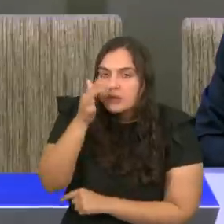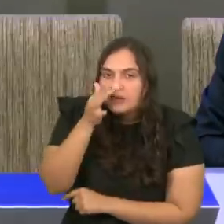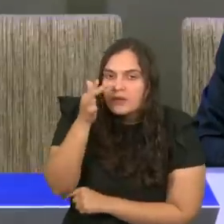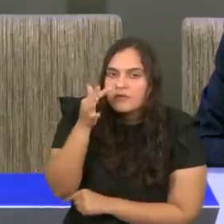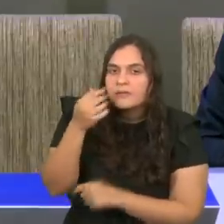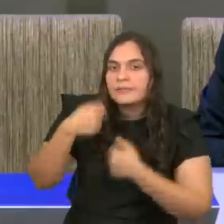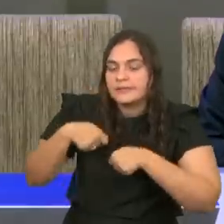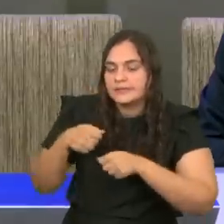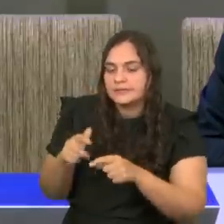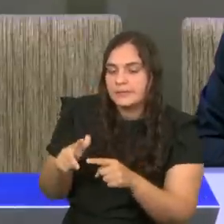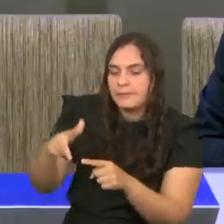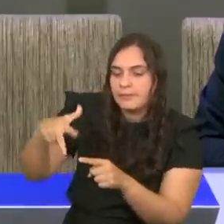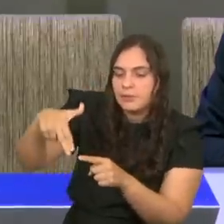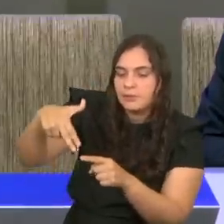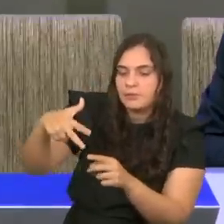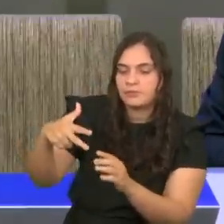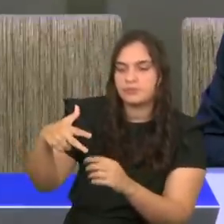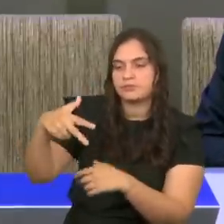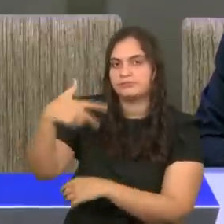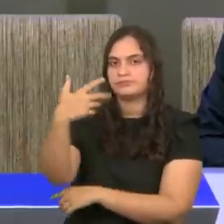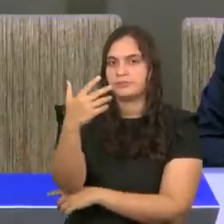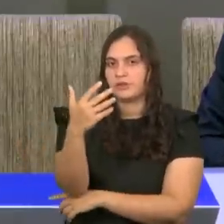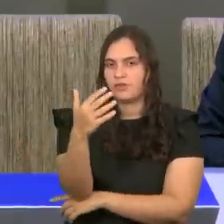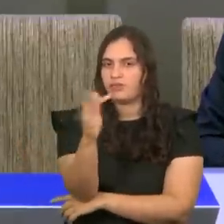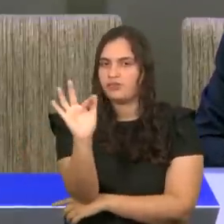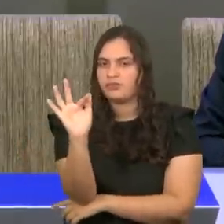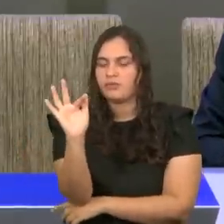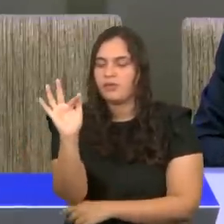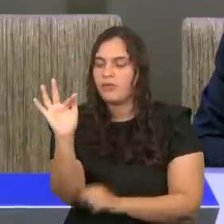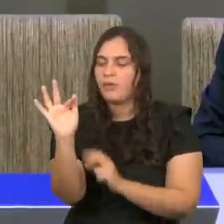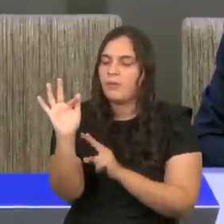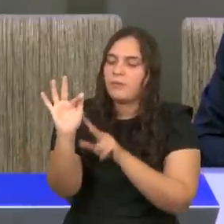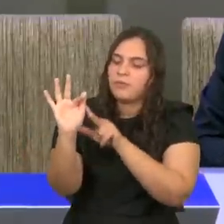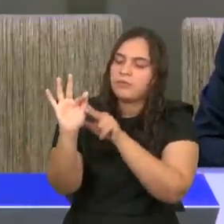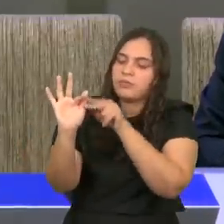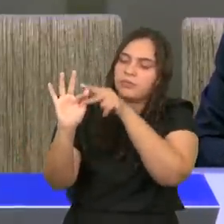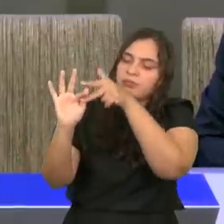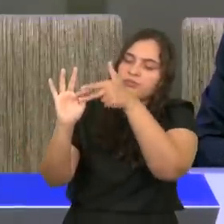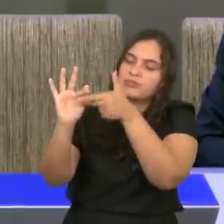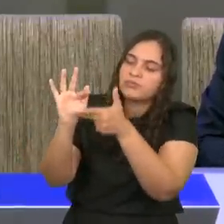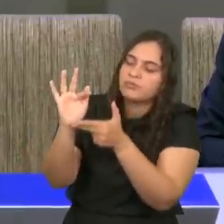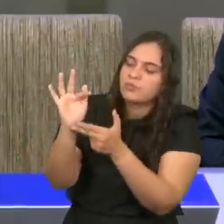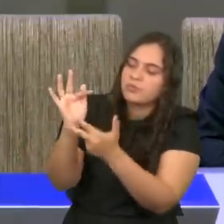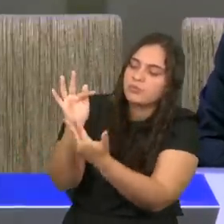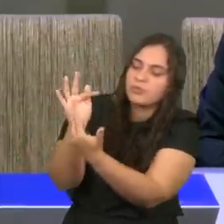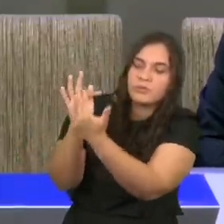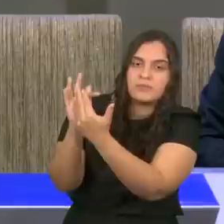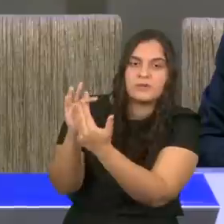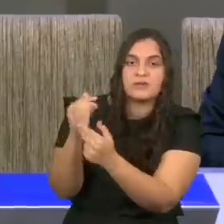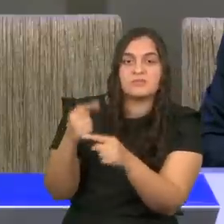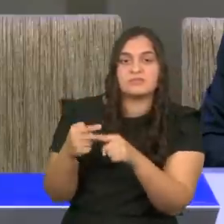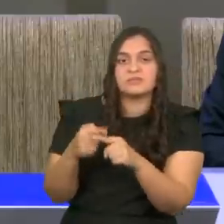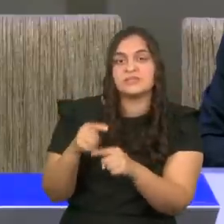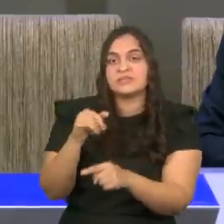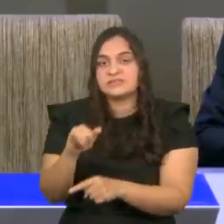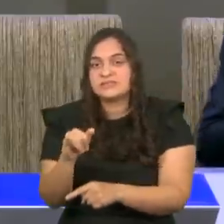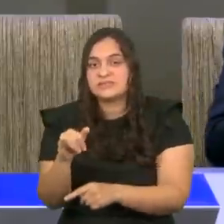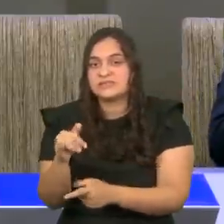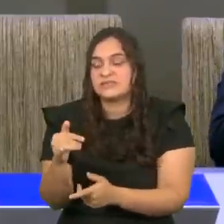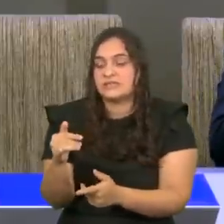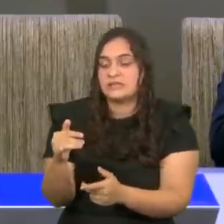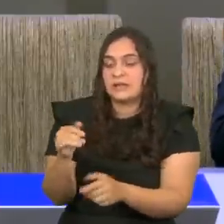Porque, se o lírio não for poudado, ele não tem saúde, nem